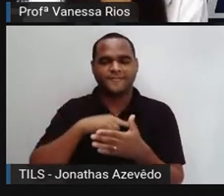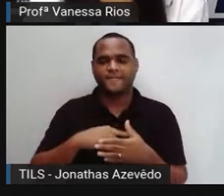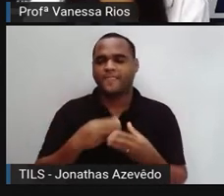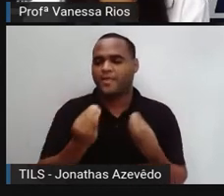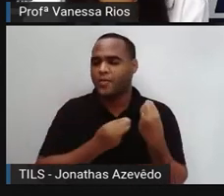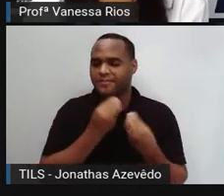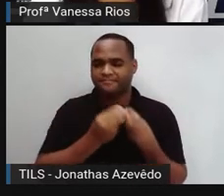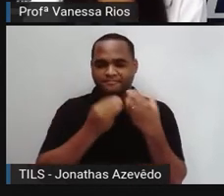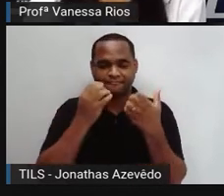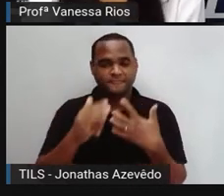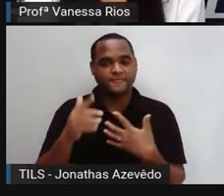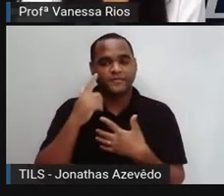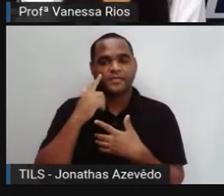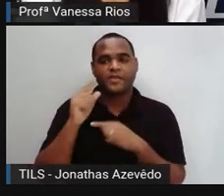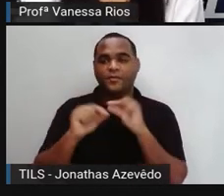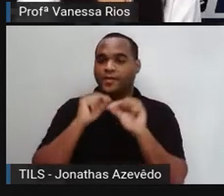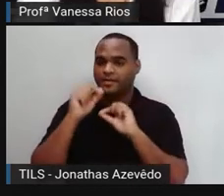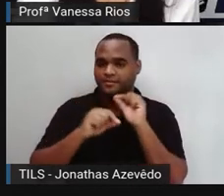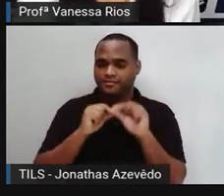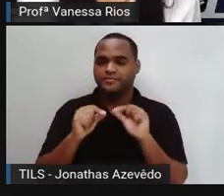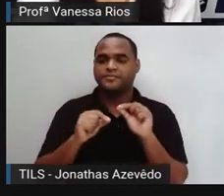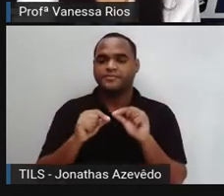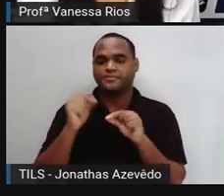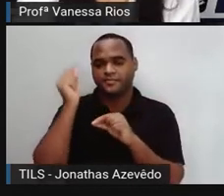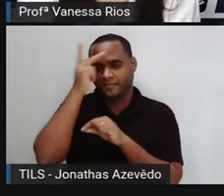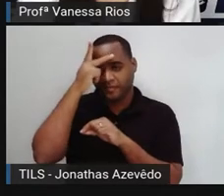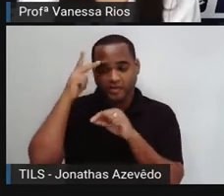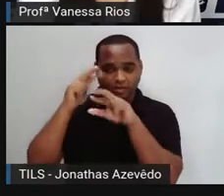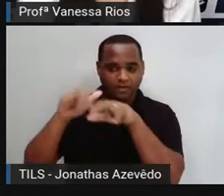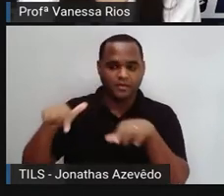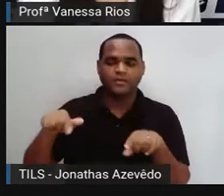ela apareceu na vida das pessoas.